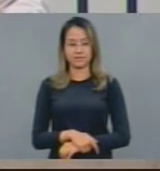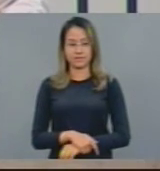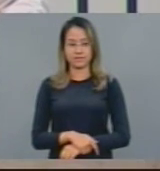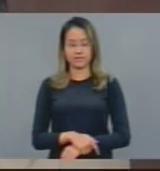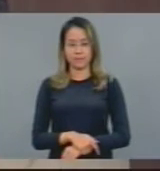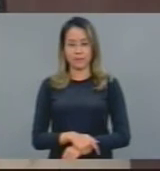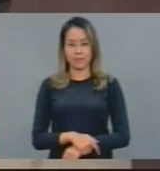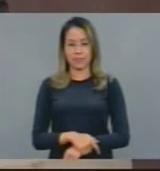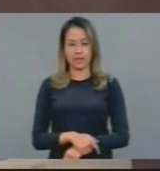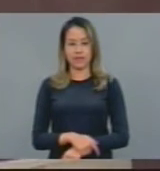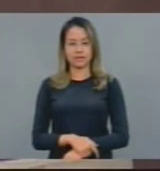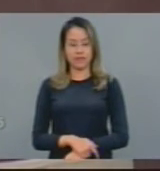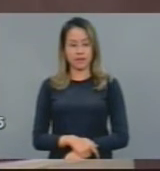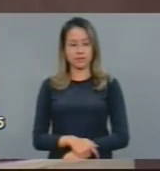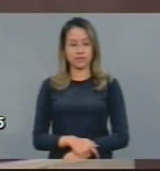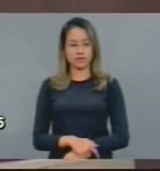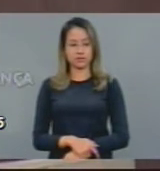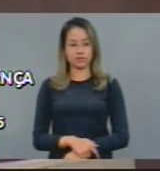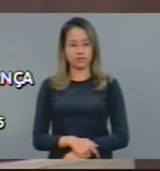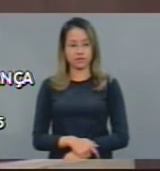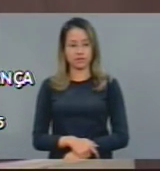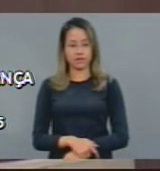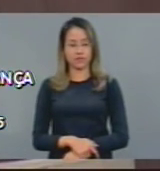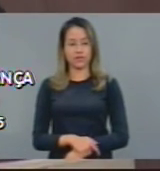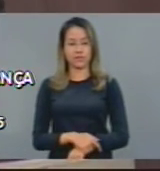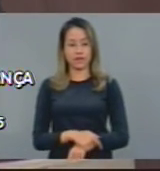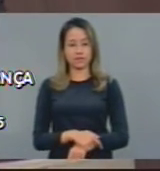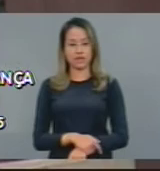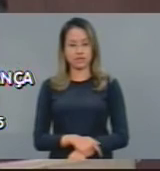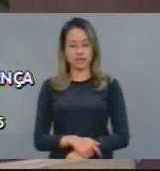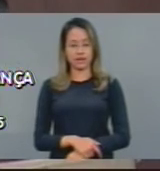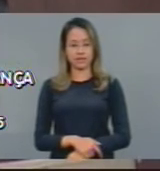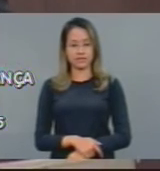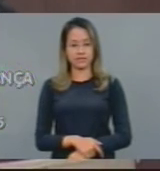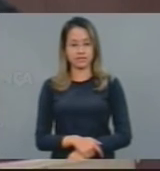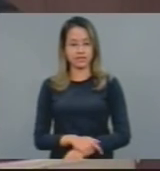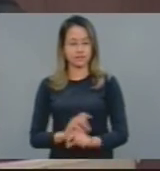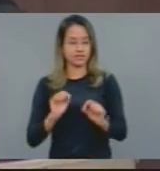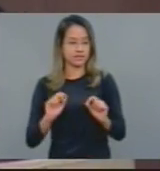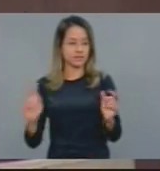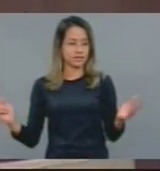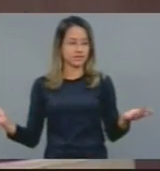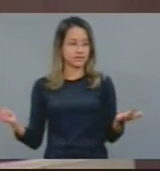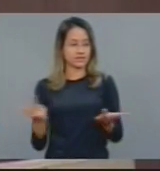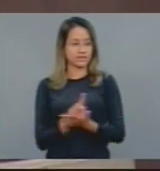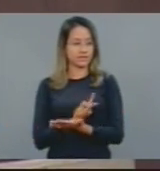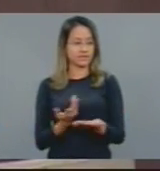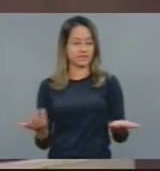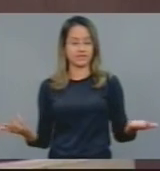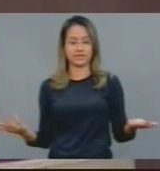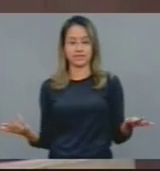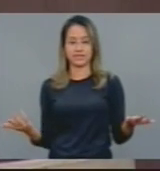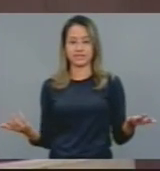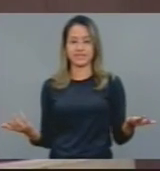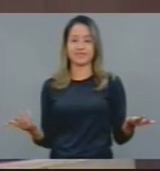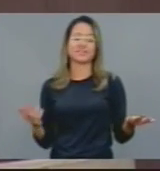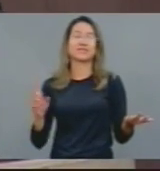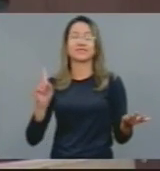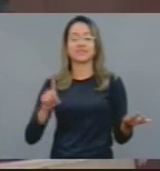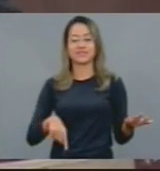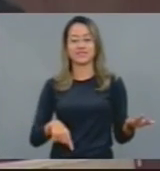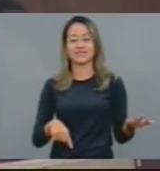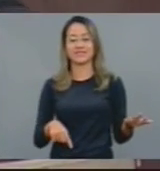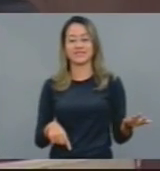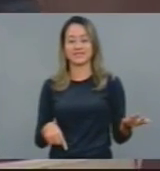Deputados, eu queria utilizar o tempo da liderança de nosso partido, pessoal, eu que exerço o mandato aqui pela frente